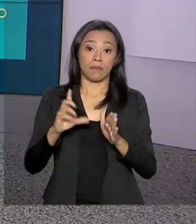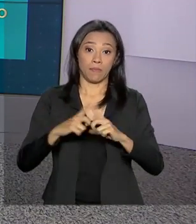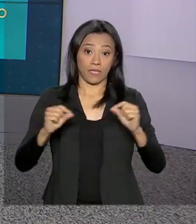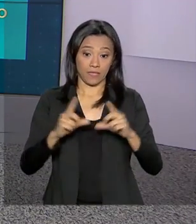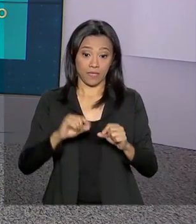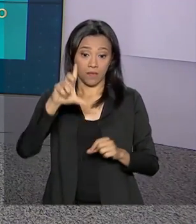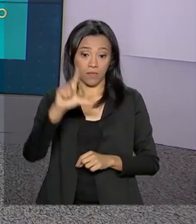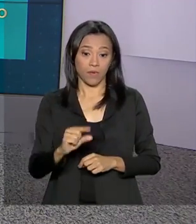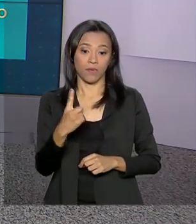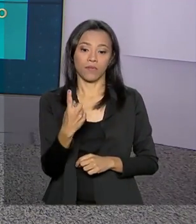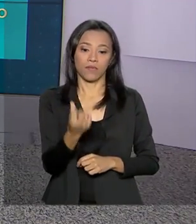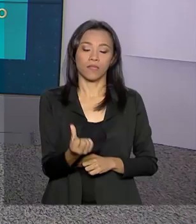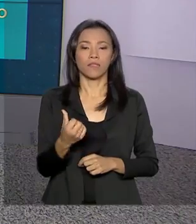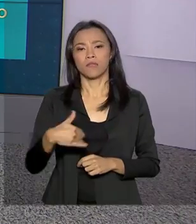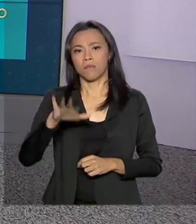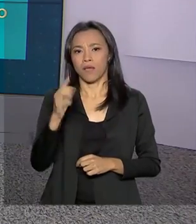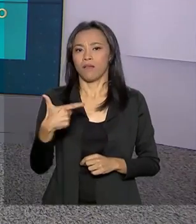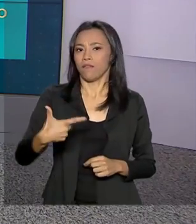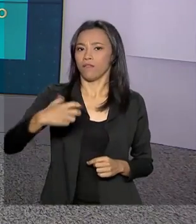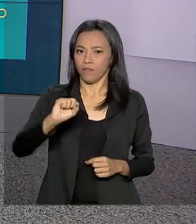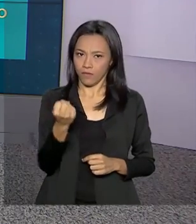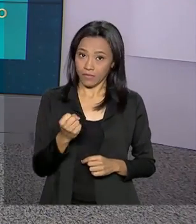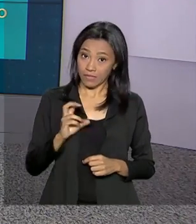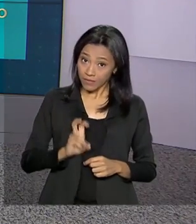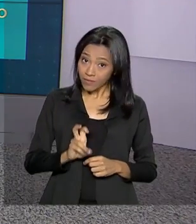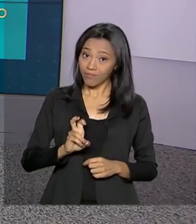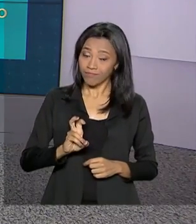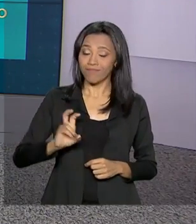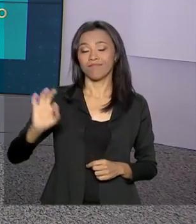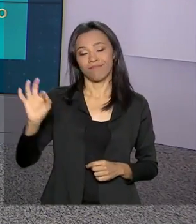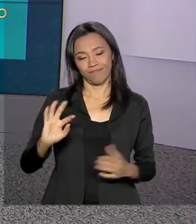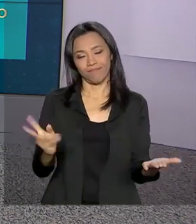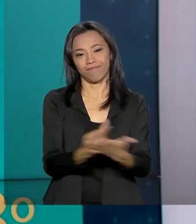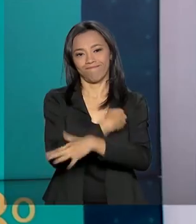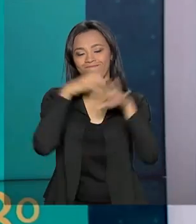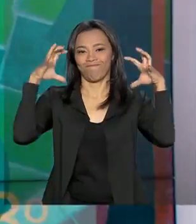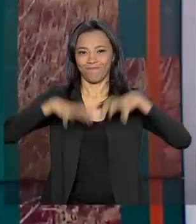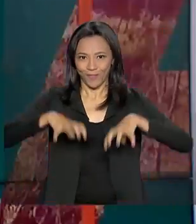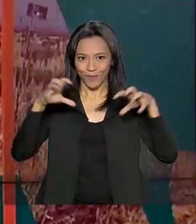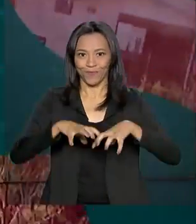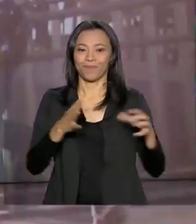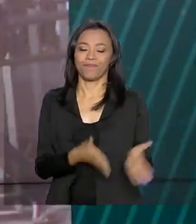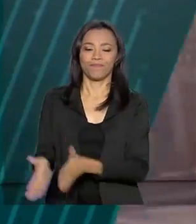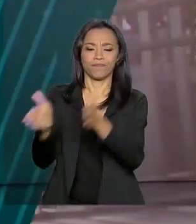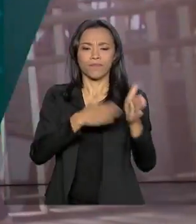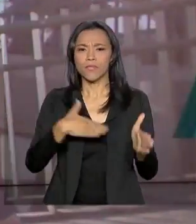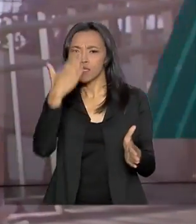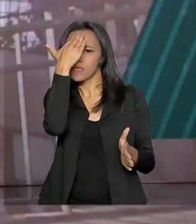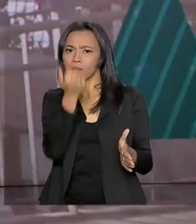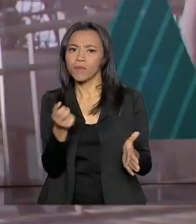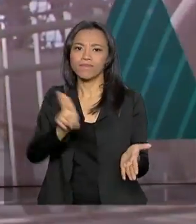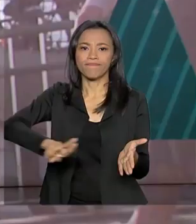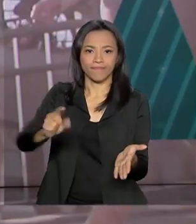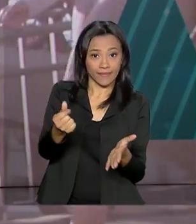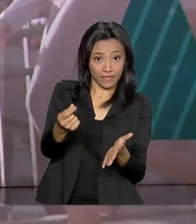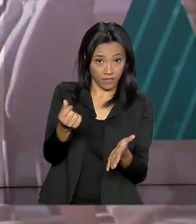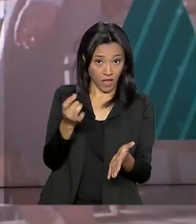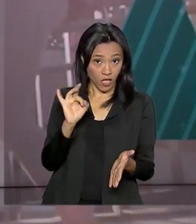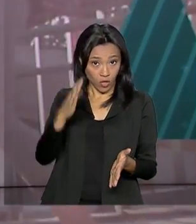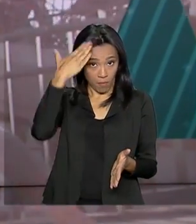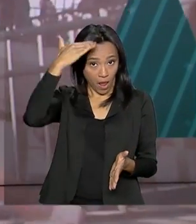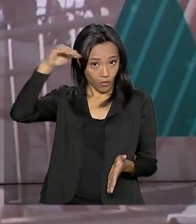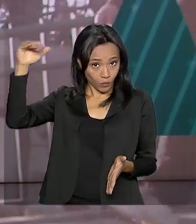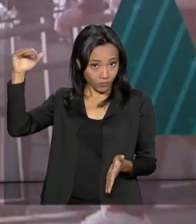16 e máxima de 28 graus, com 5% de possibilidade de chuva. Saber lidar com dinheiro não é só coisa de